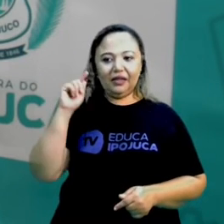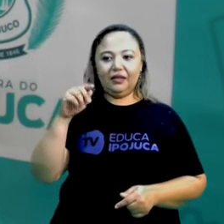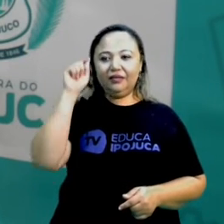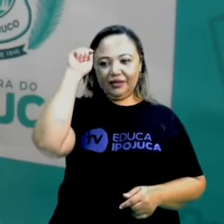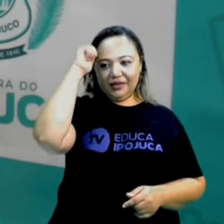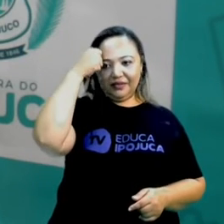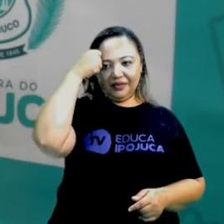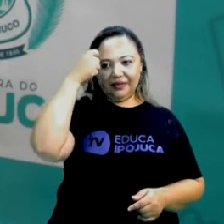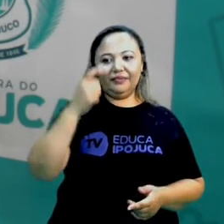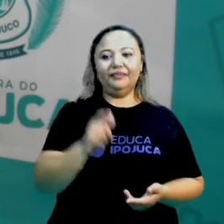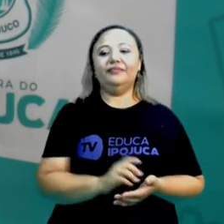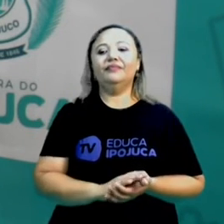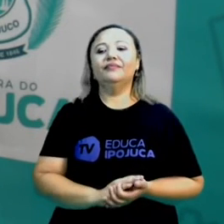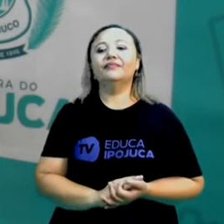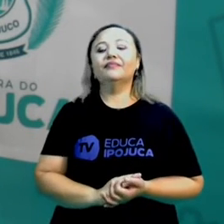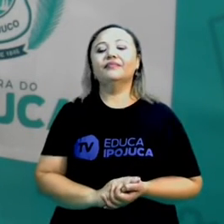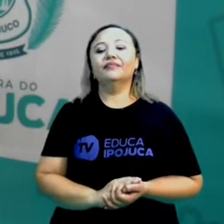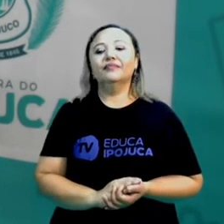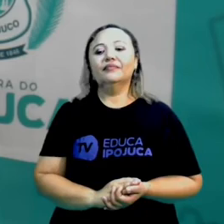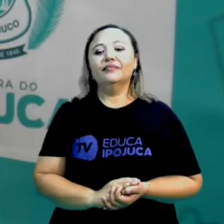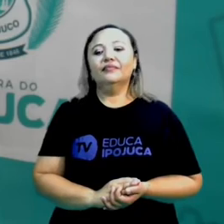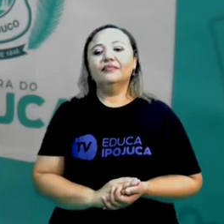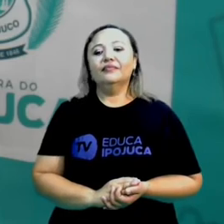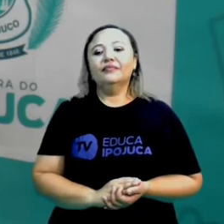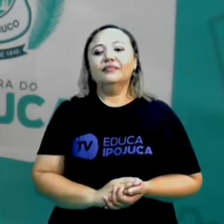dança de origem africana.